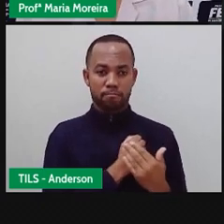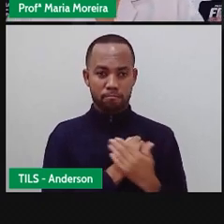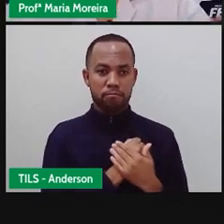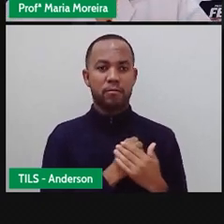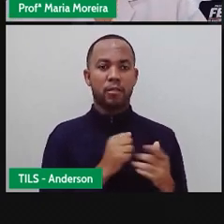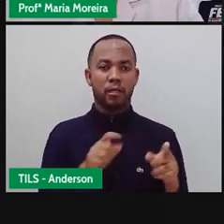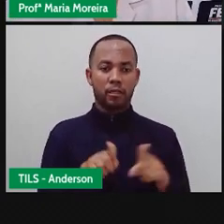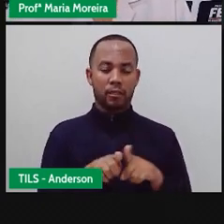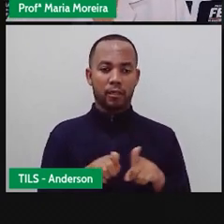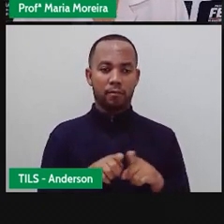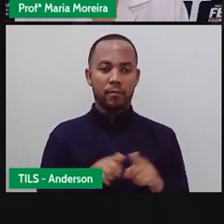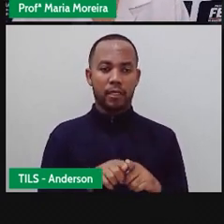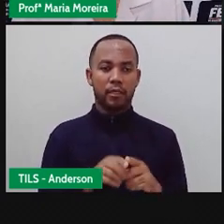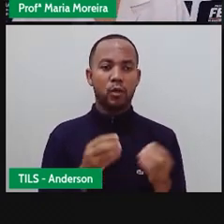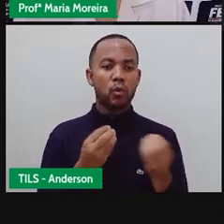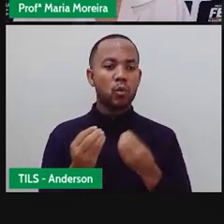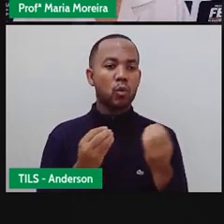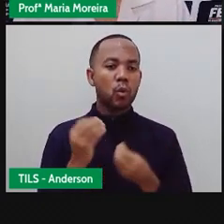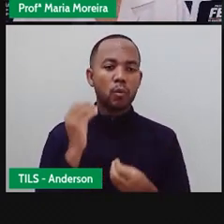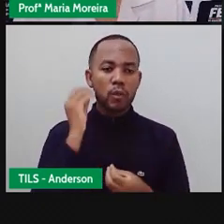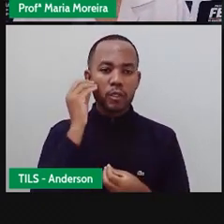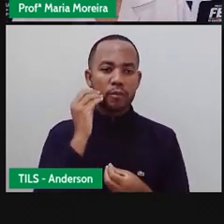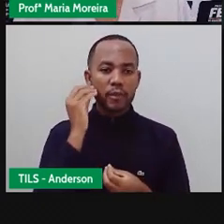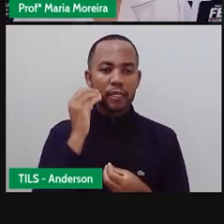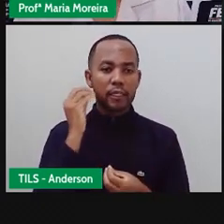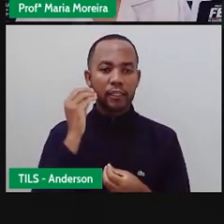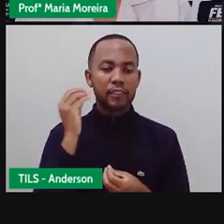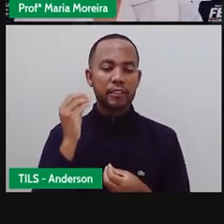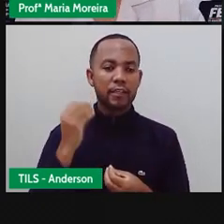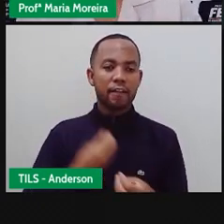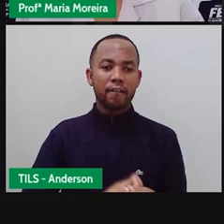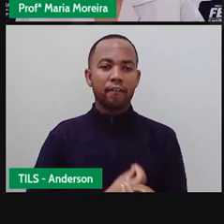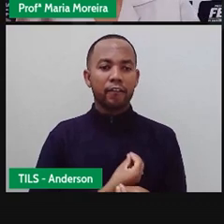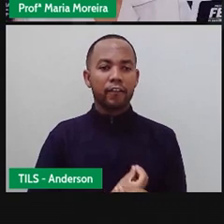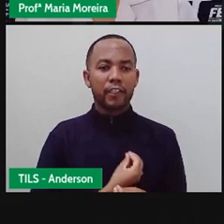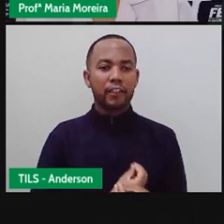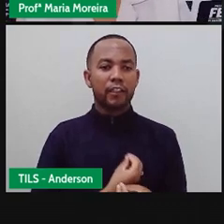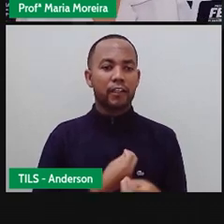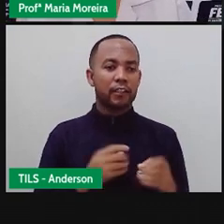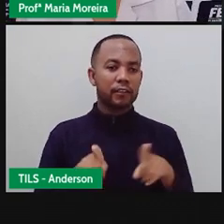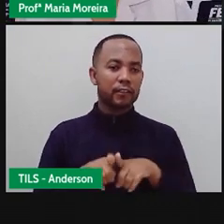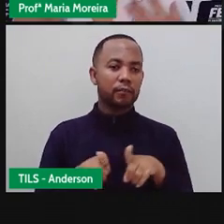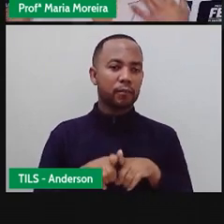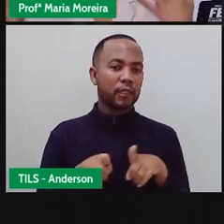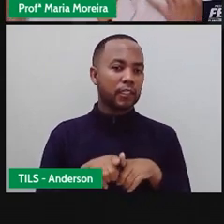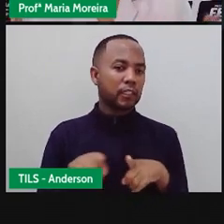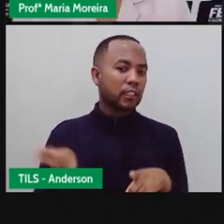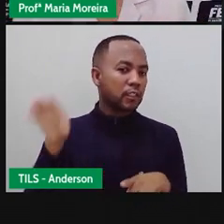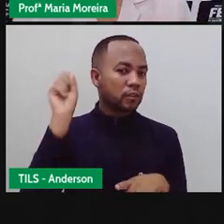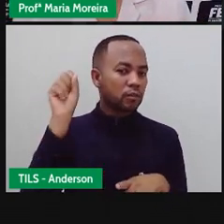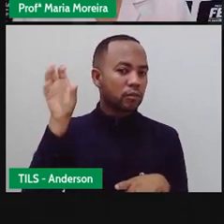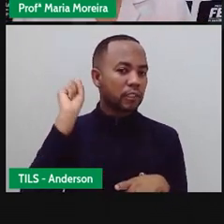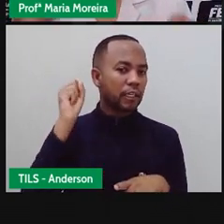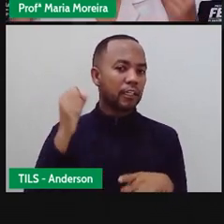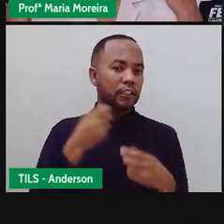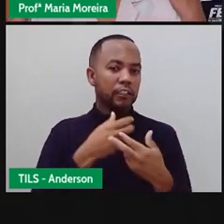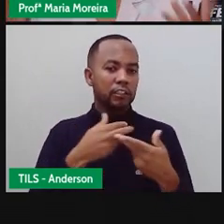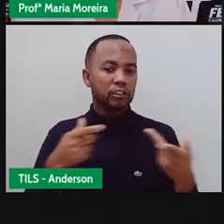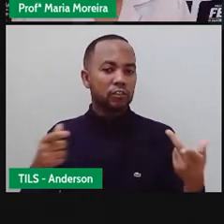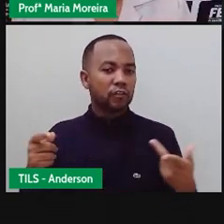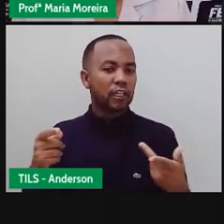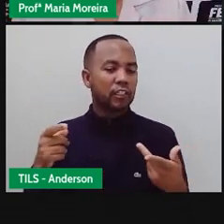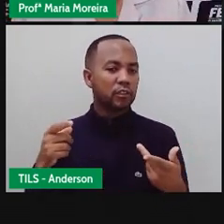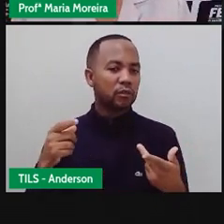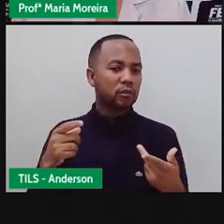sugerir aí uma experiência. Que tal ouvir vários barulhos, procurar aqui no YouTube mesmo, vários barulhos, vários